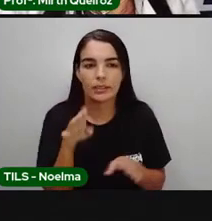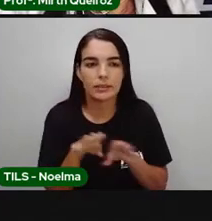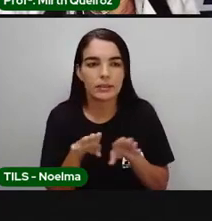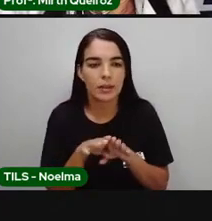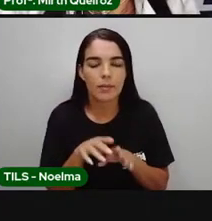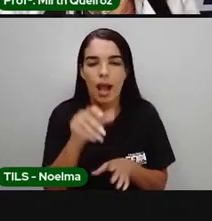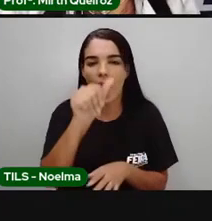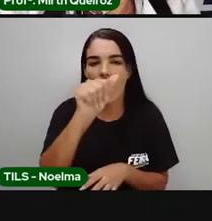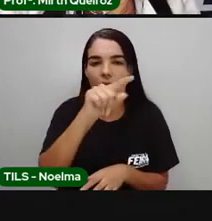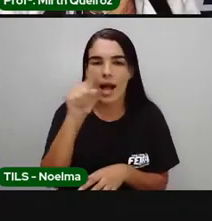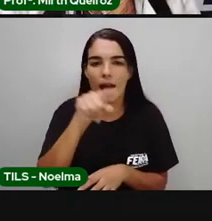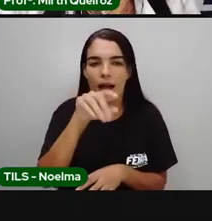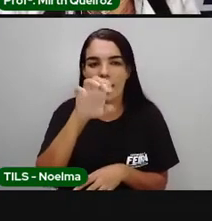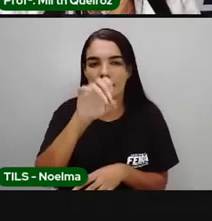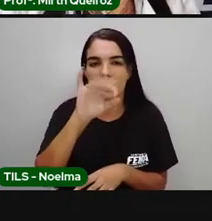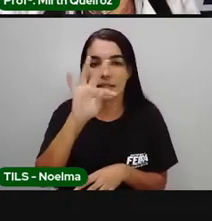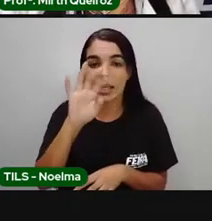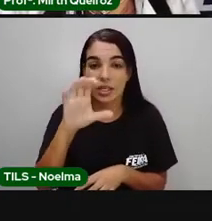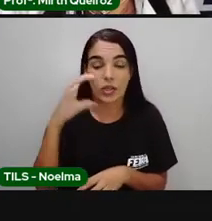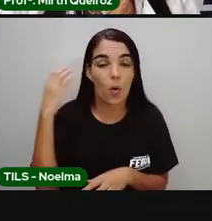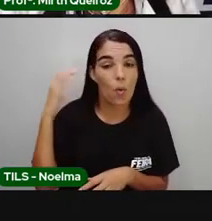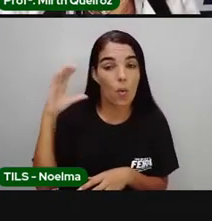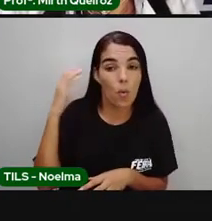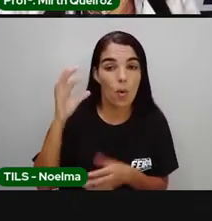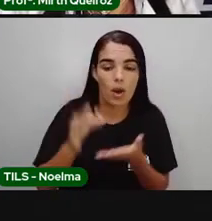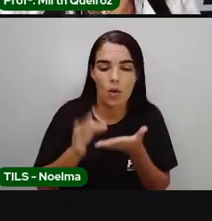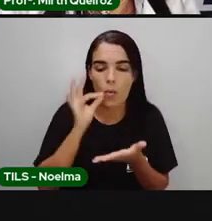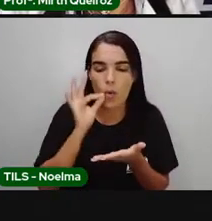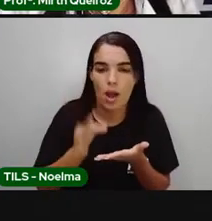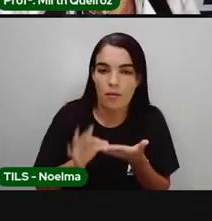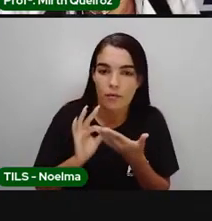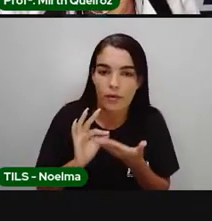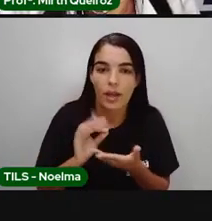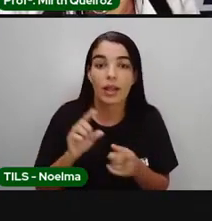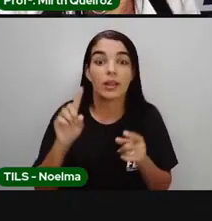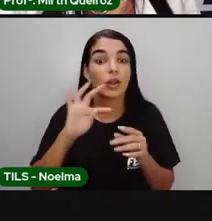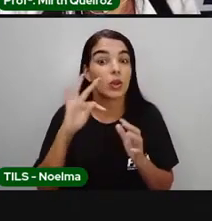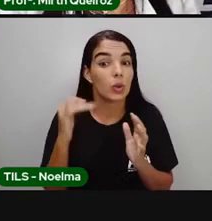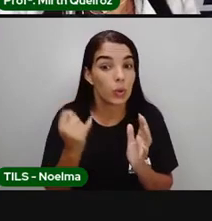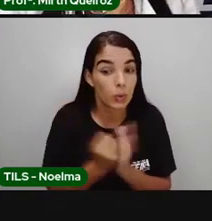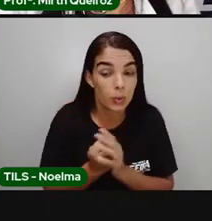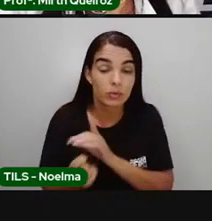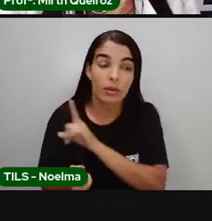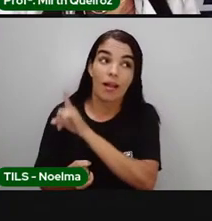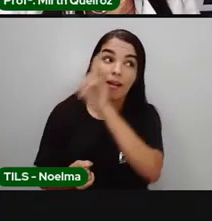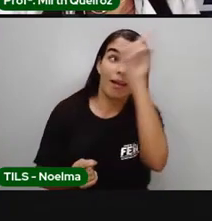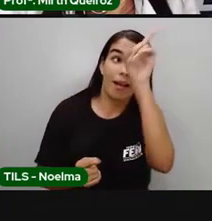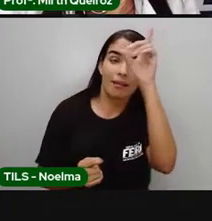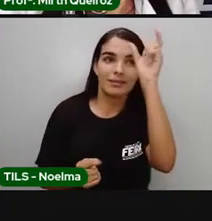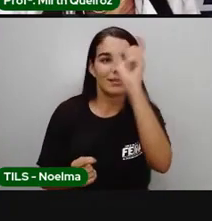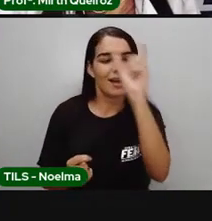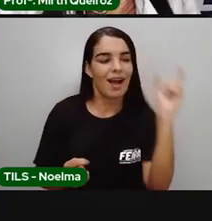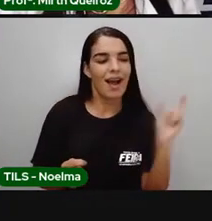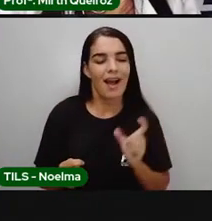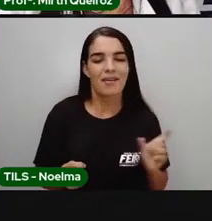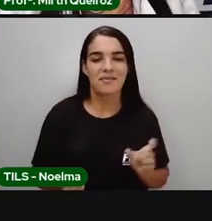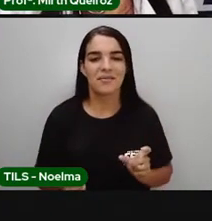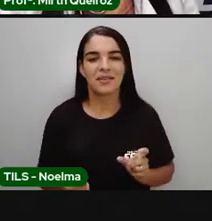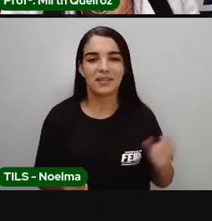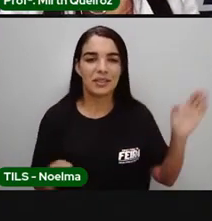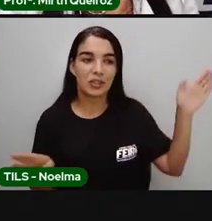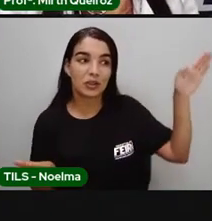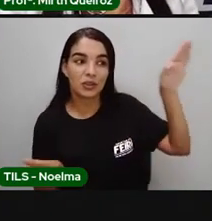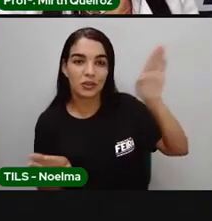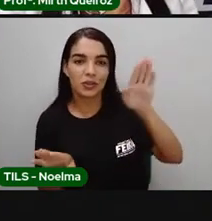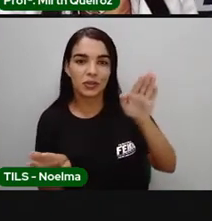o azeite, o dendê, o coco e o café. Todos são heranças dos africanos. Aí tem